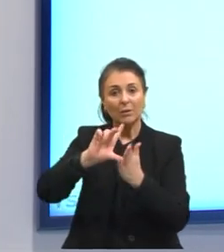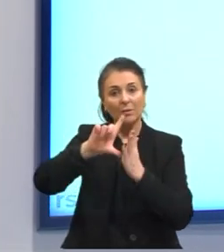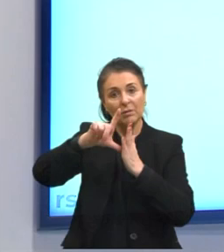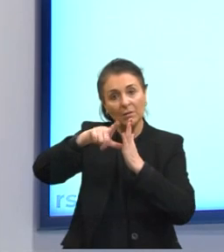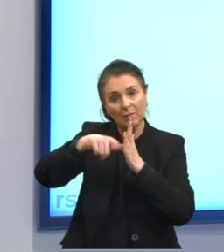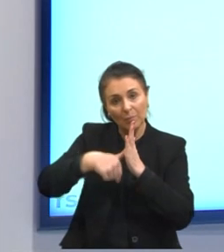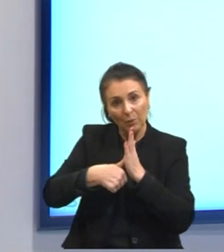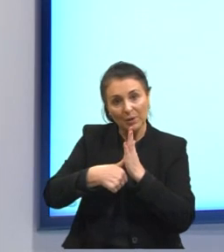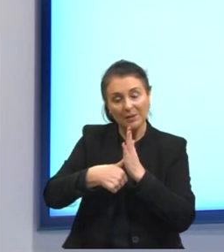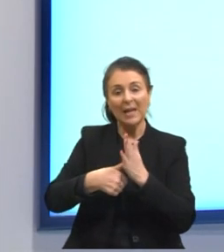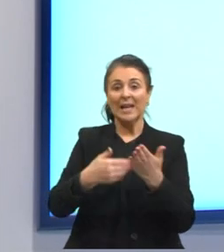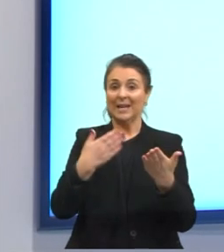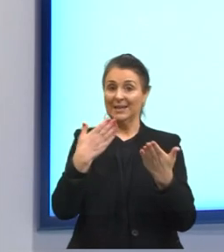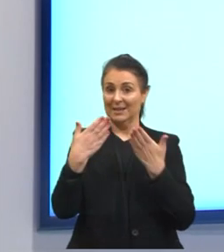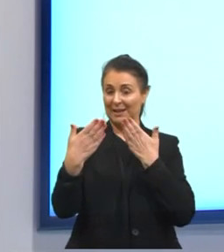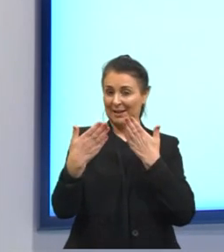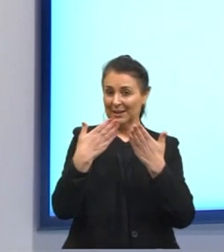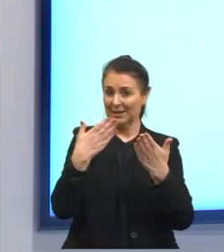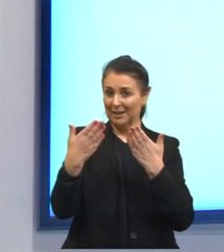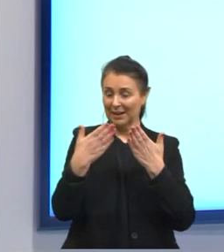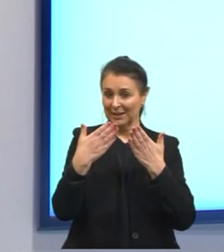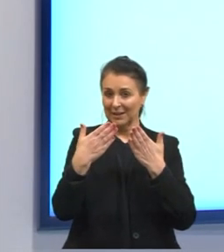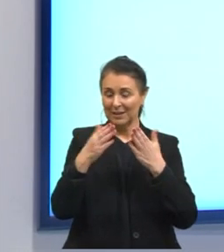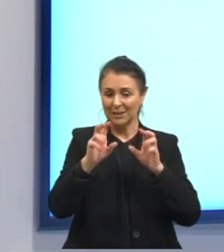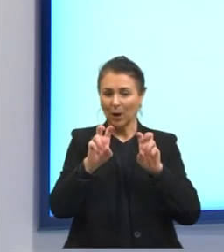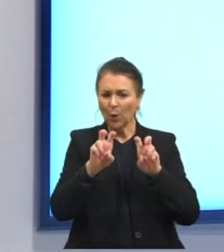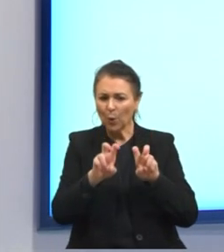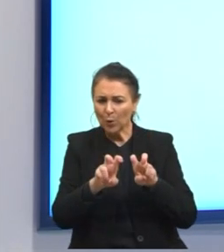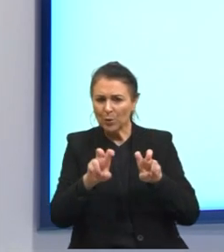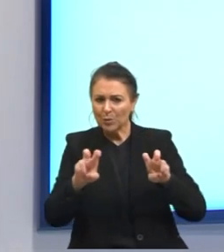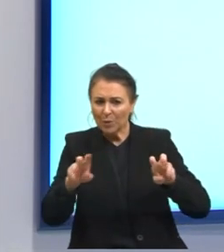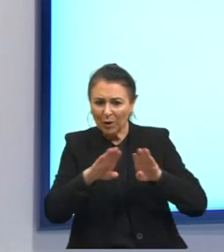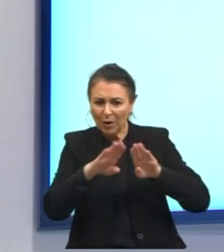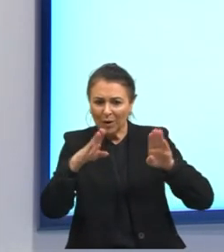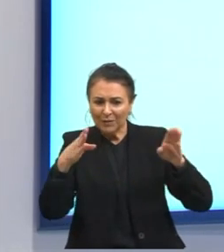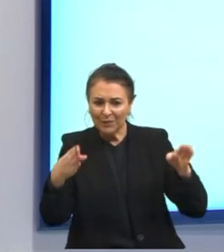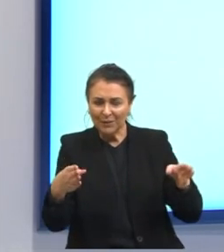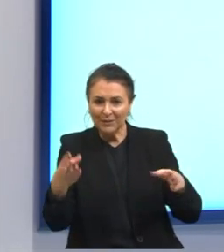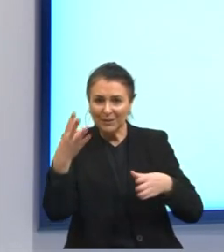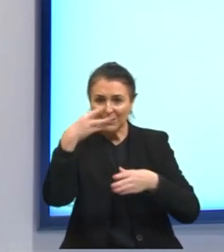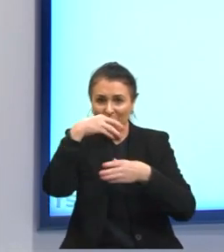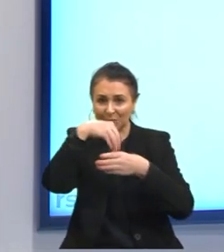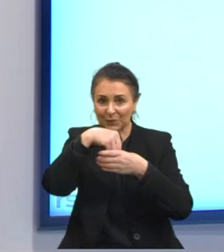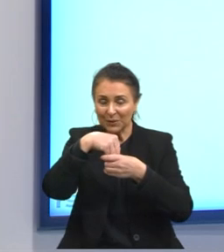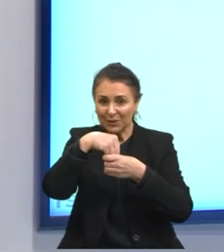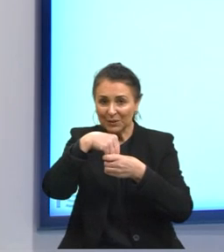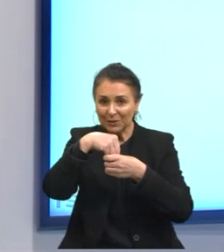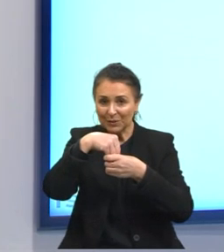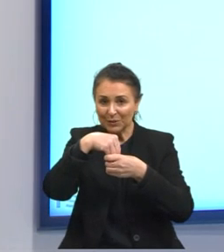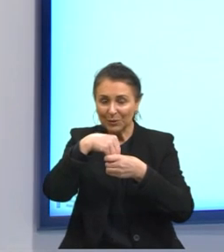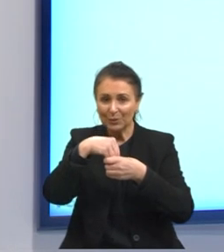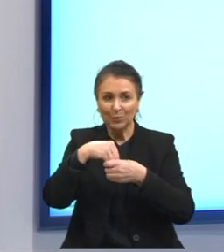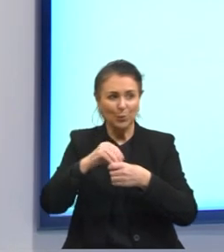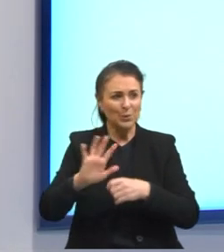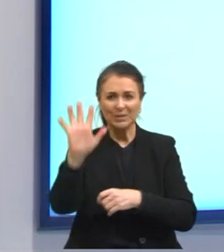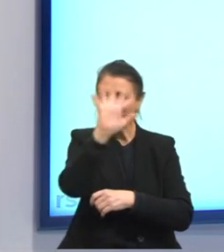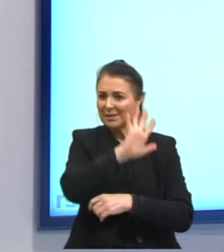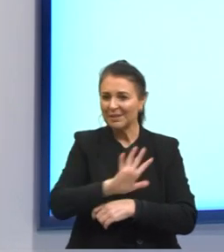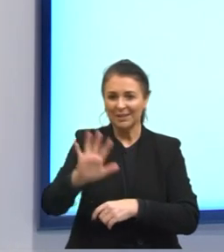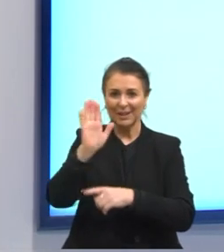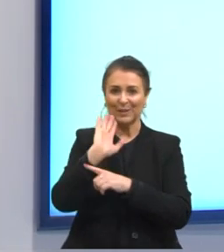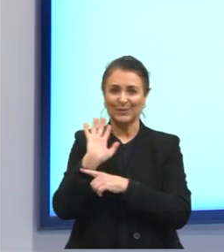analisar os móveis. os móveis que estão dentro do cenário desses